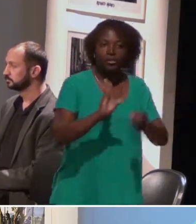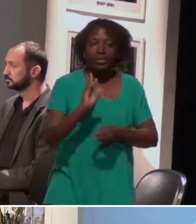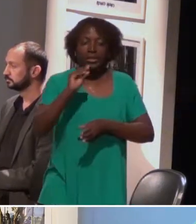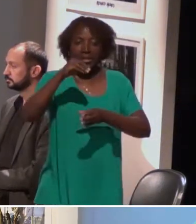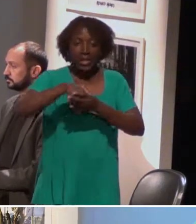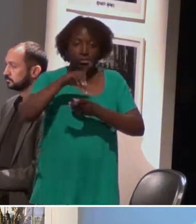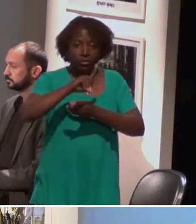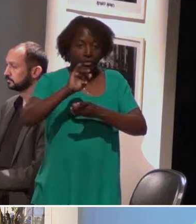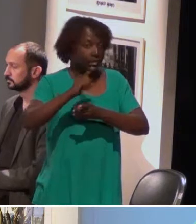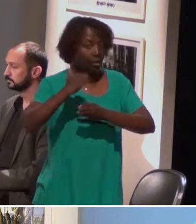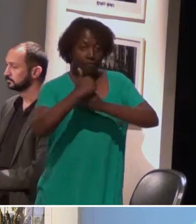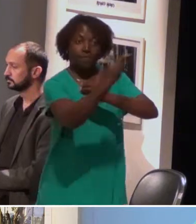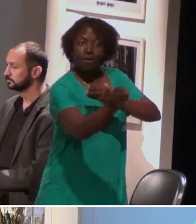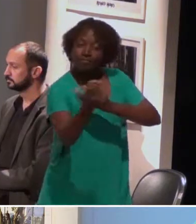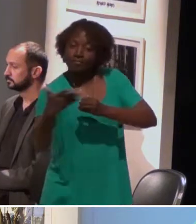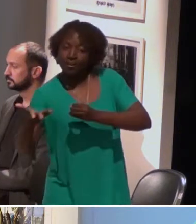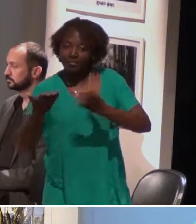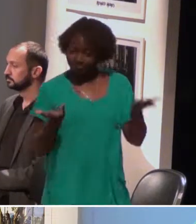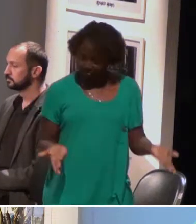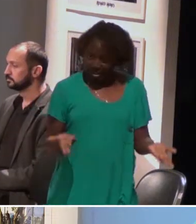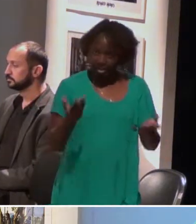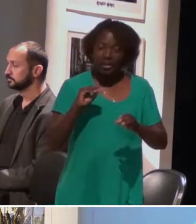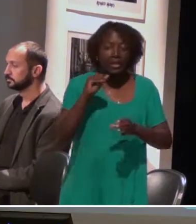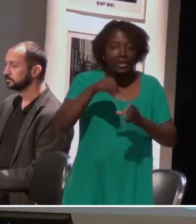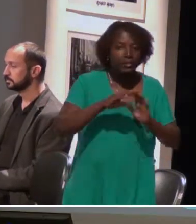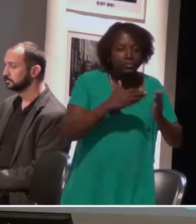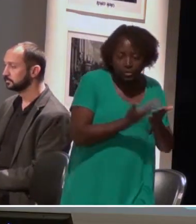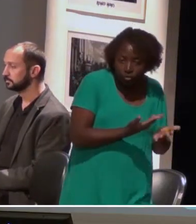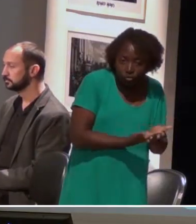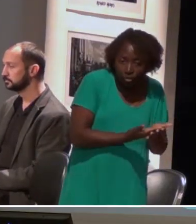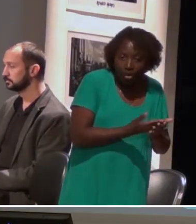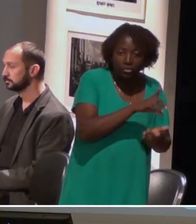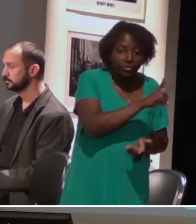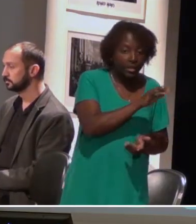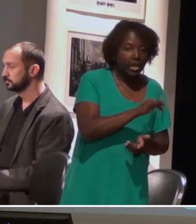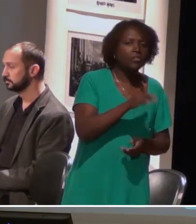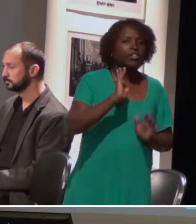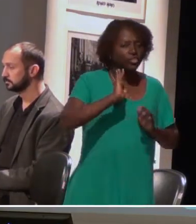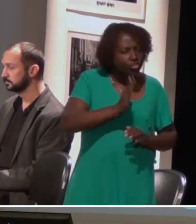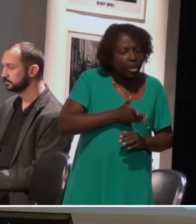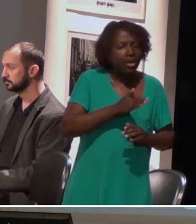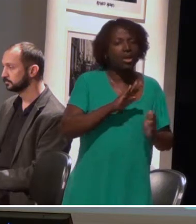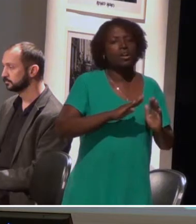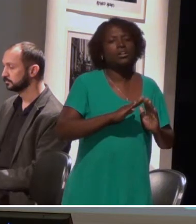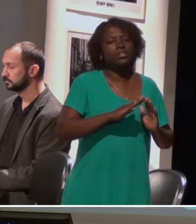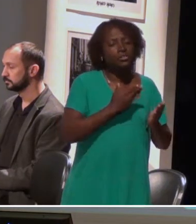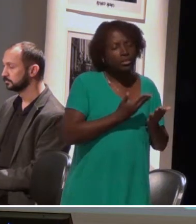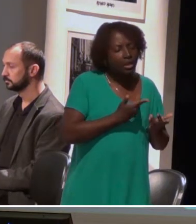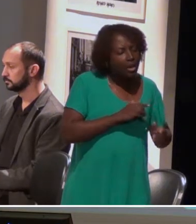Federal, porque nas escolas do Distrito Federal já é trabalhado com sala de recursos polo específica DA.